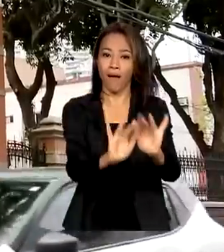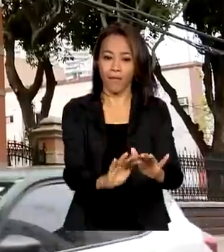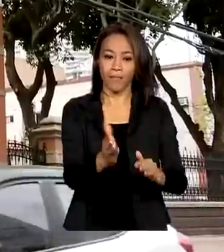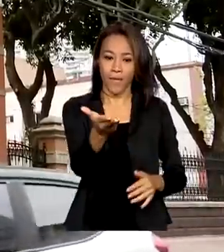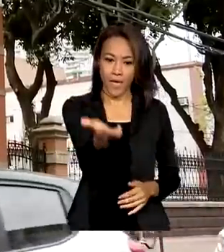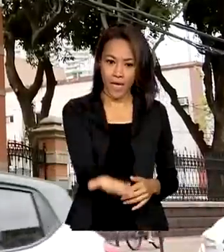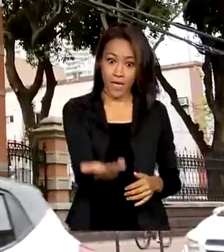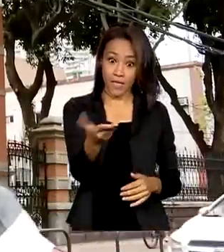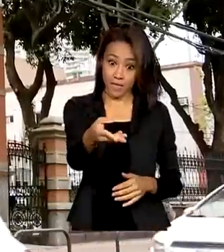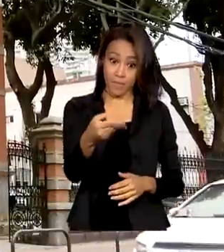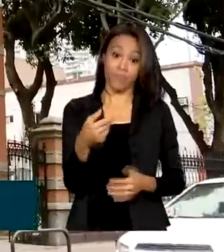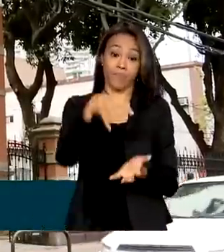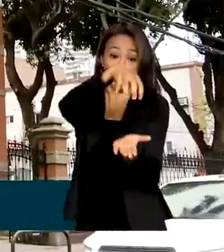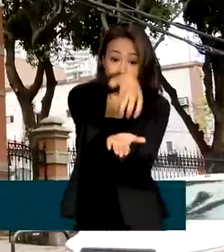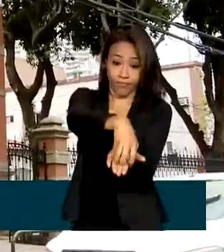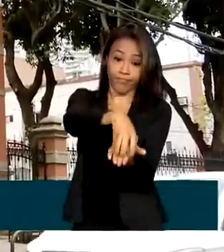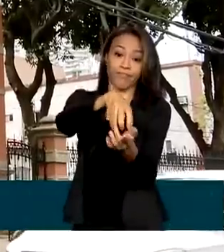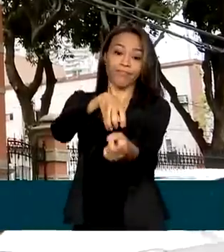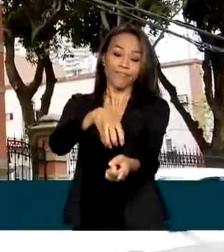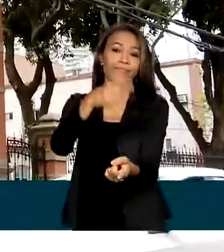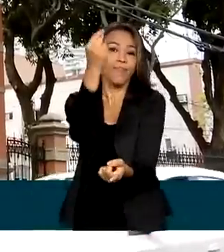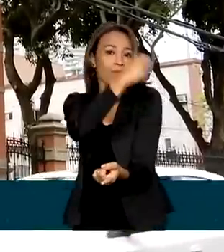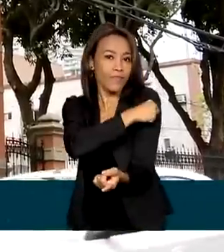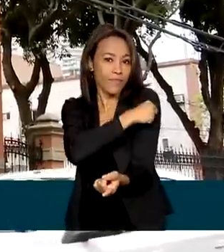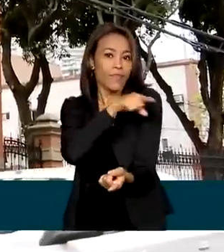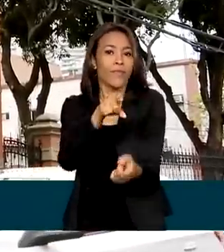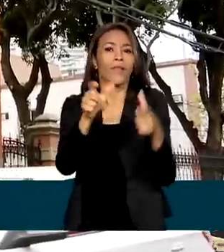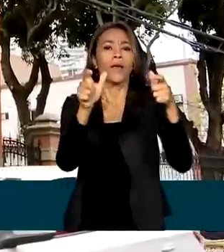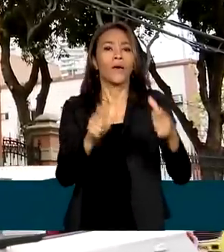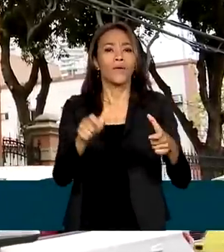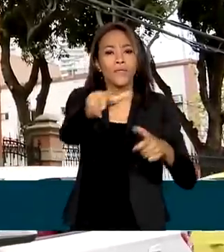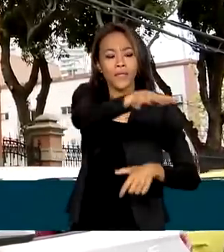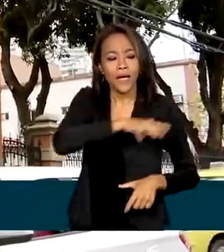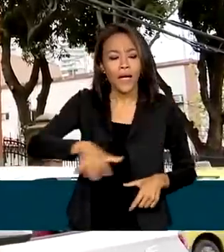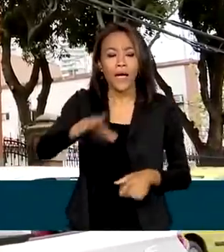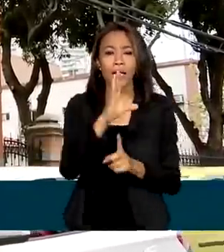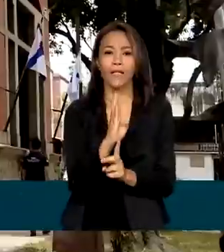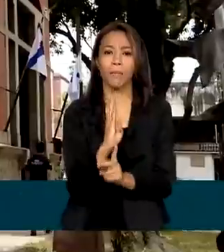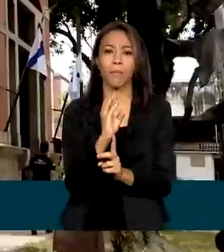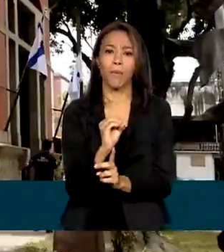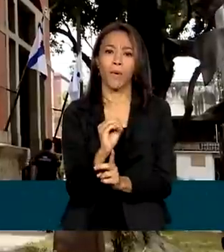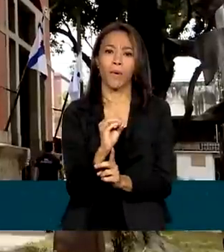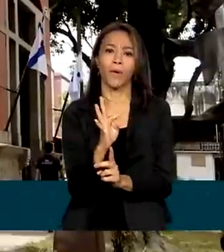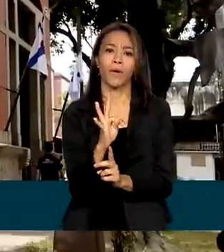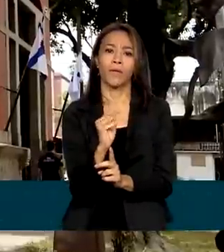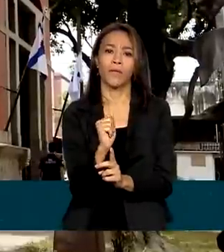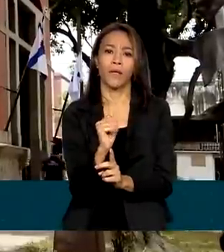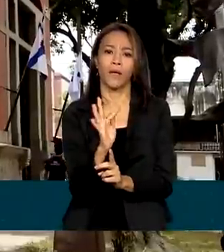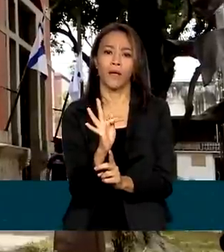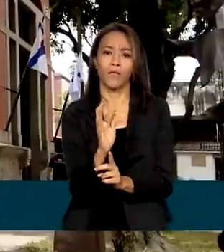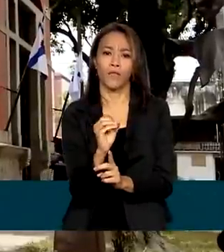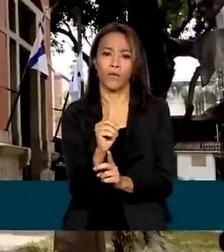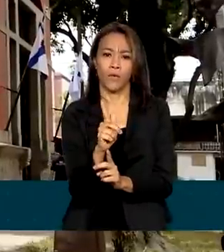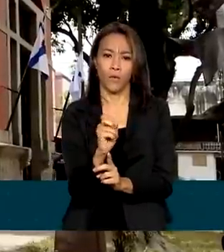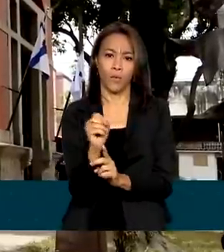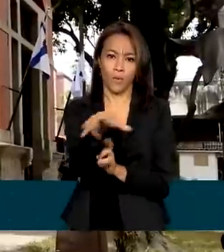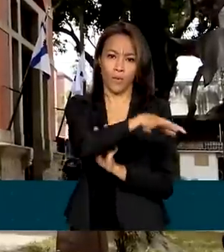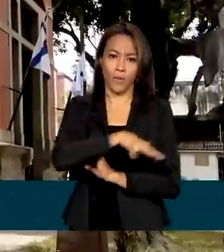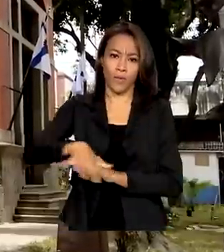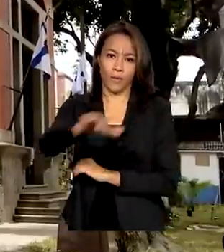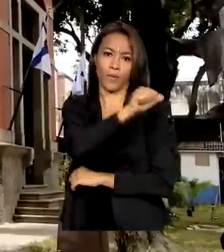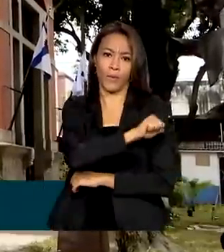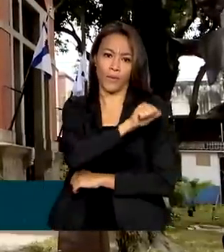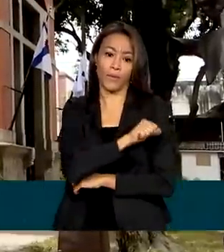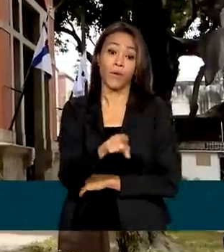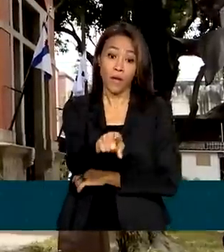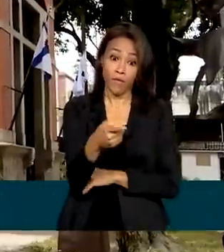superposto vai funcionar num casarão histórico em Botafogo, zona sul do Rio. Ele foi reformado e adaptado para o novo